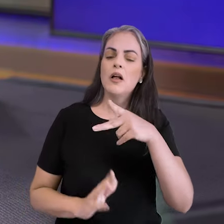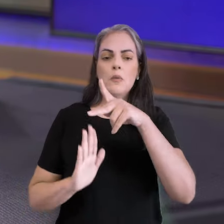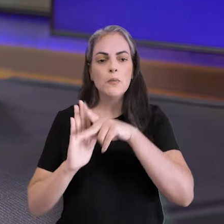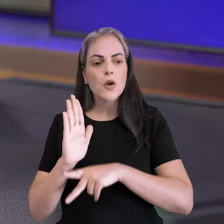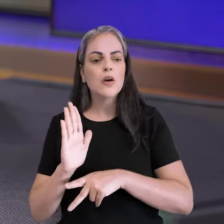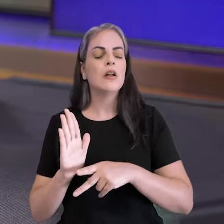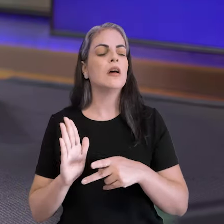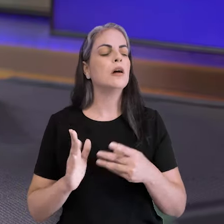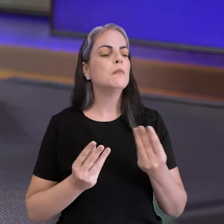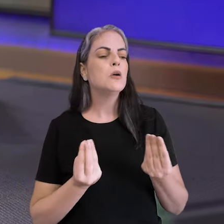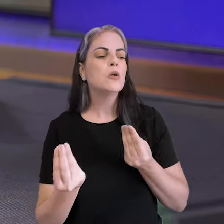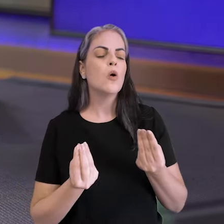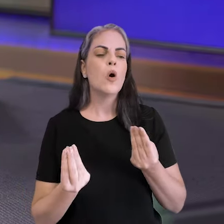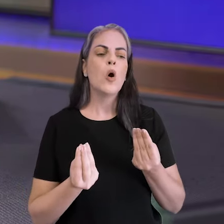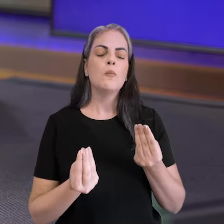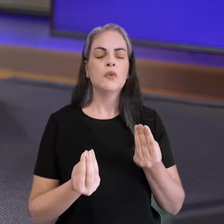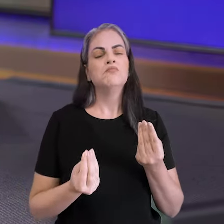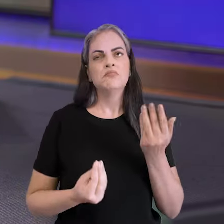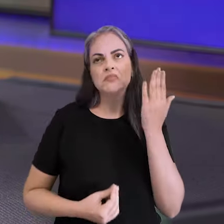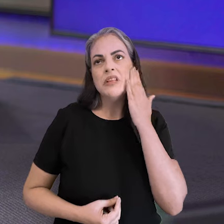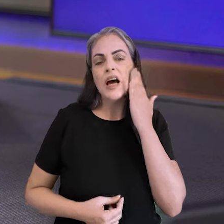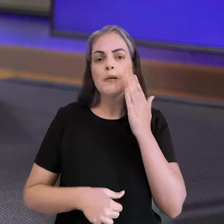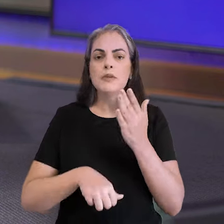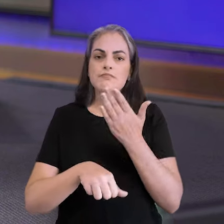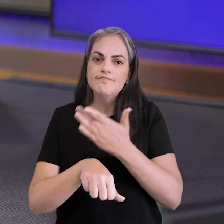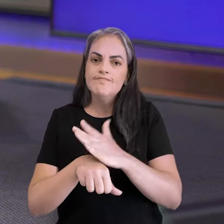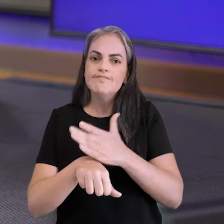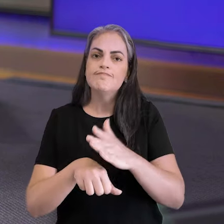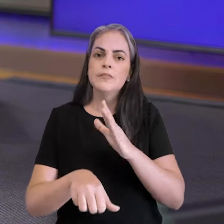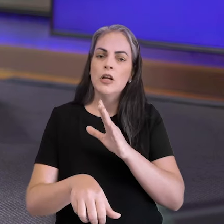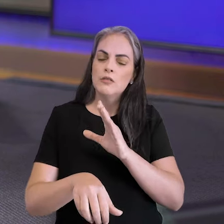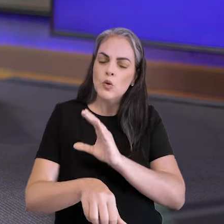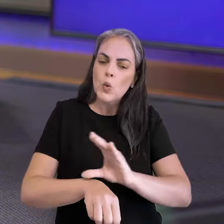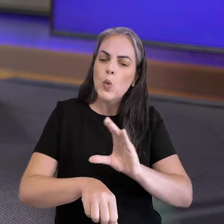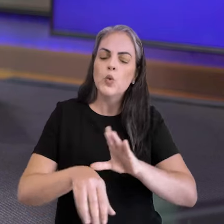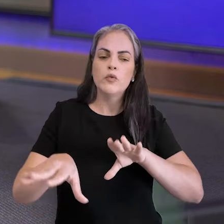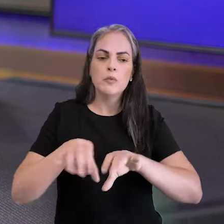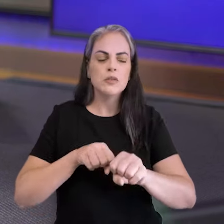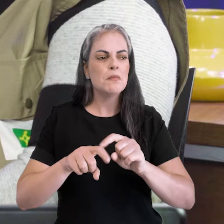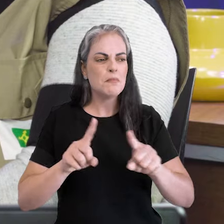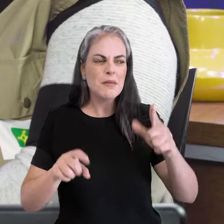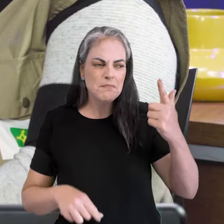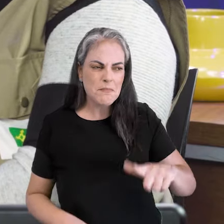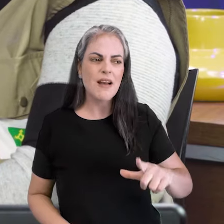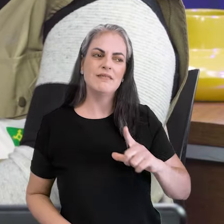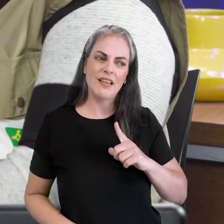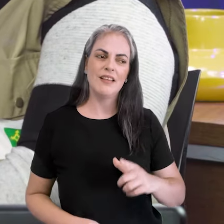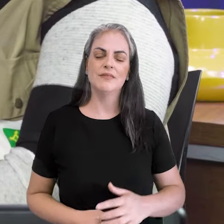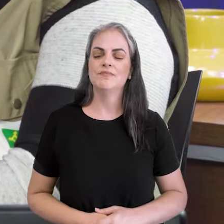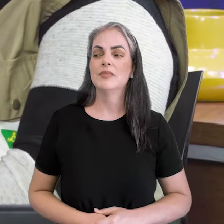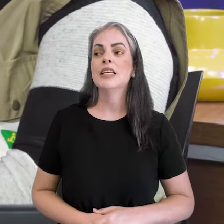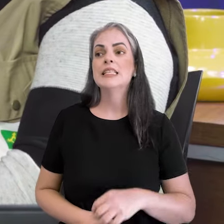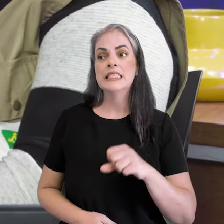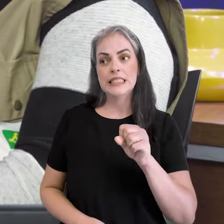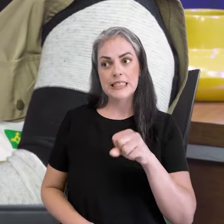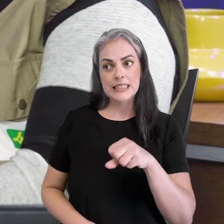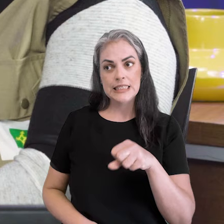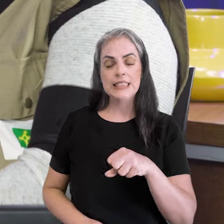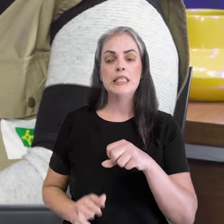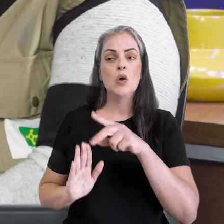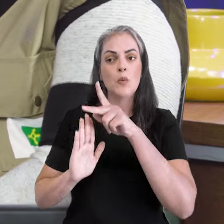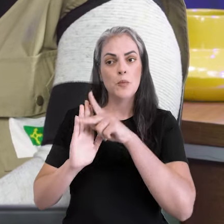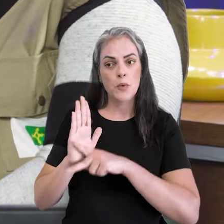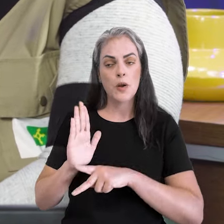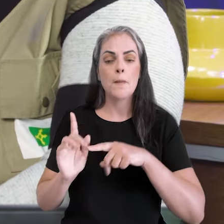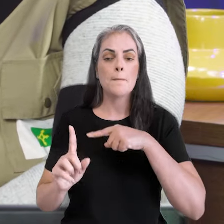com a Gente, como ele é um programa de formação, mas também ele é muito mais do que isso, né? É, o Mais Saúde com a Gente, além de